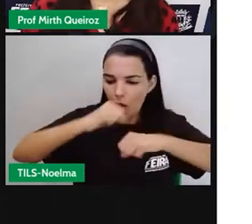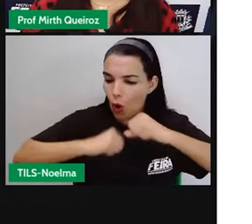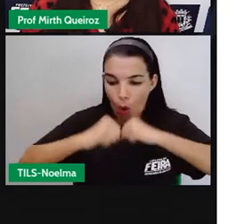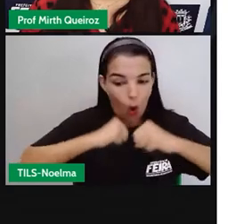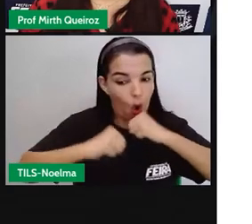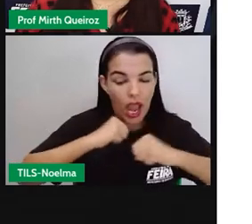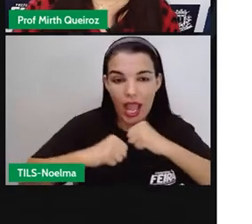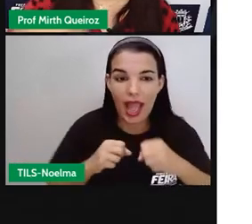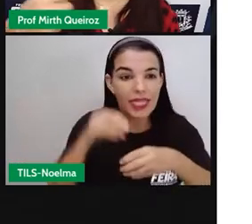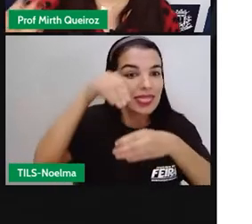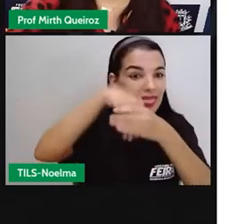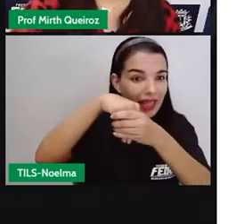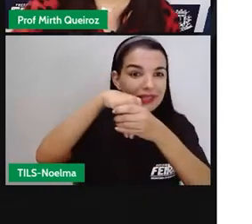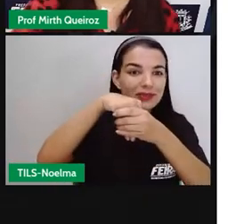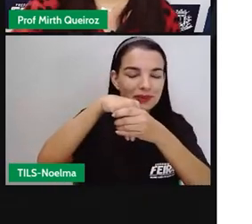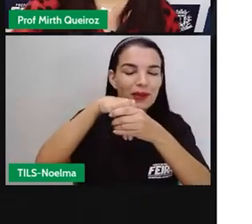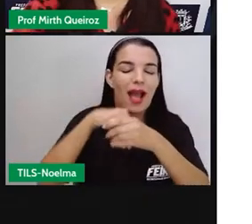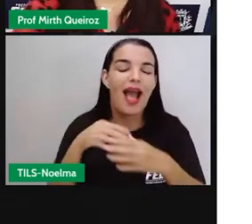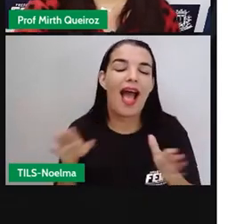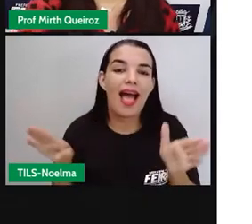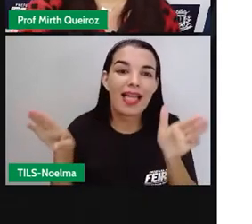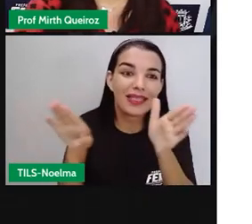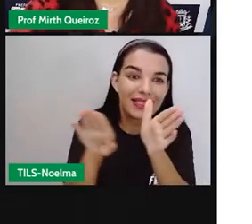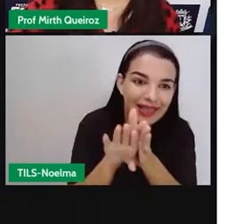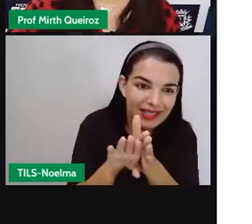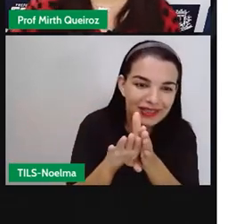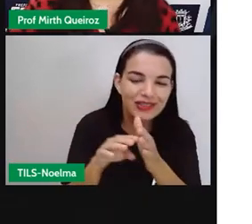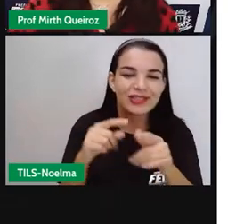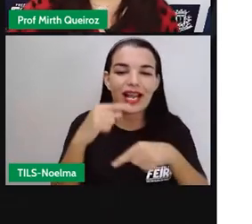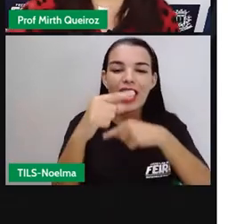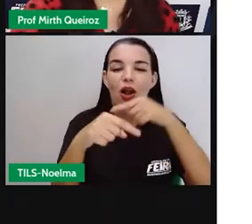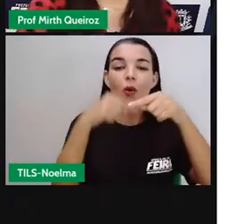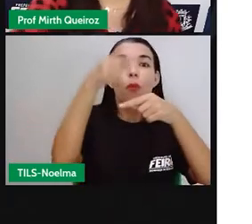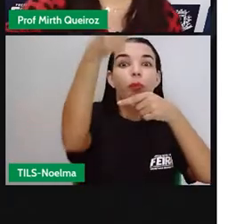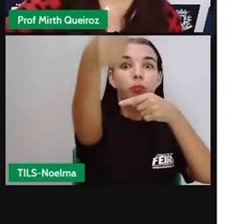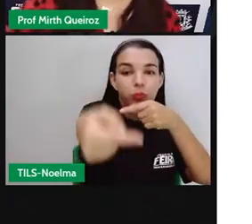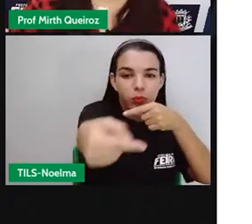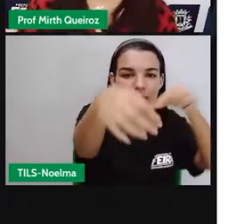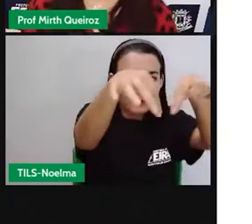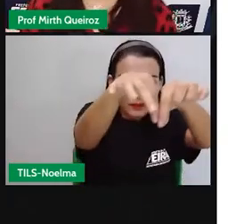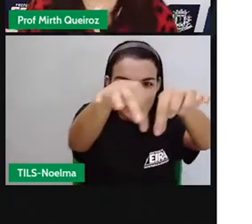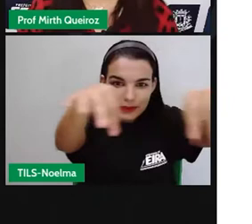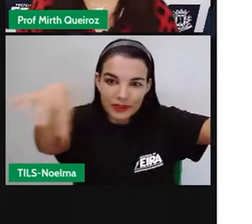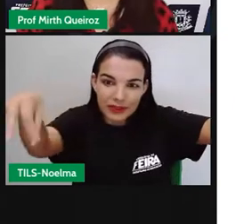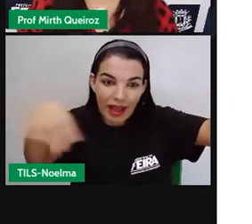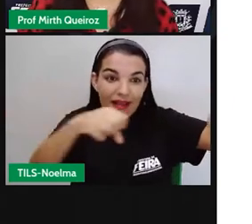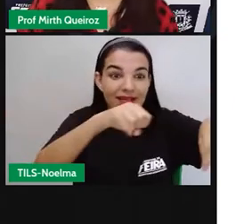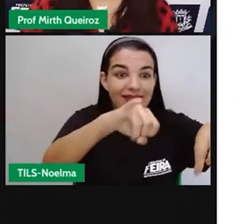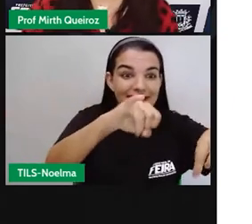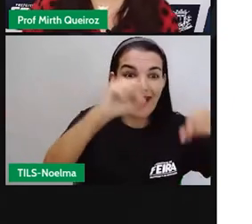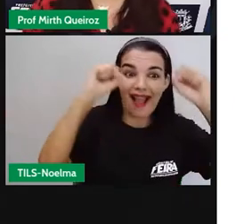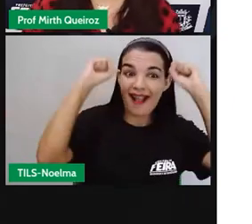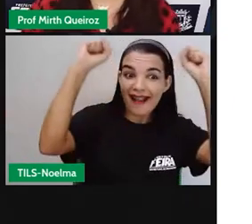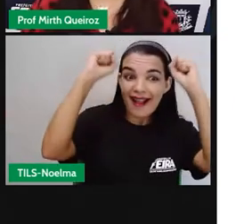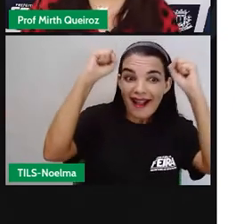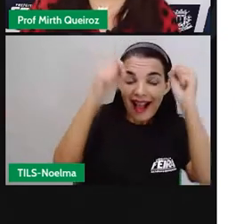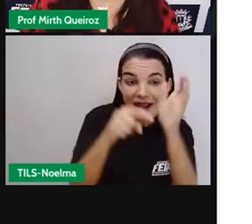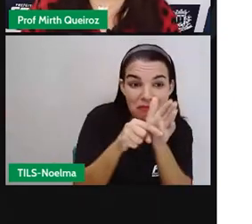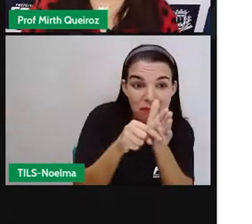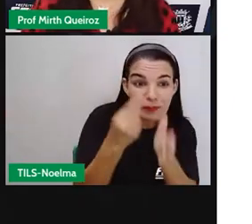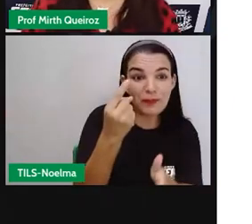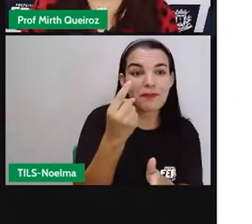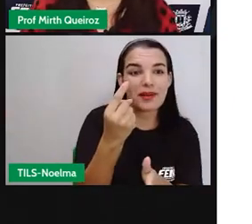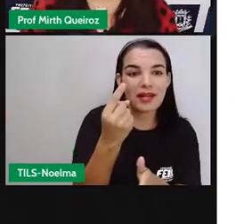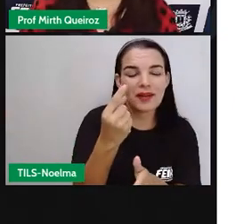do saco até chegar à outra linha que é demarcada a uma certa distância. Então, quem chegar primeiro